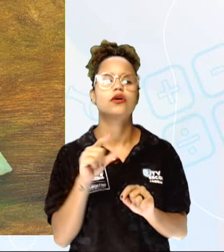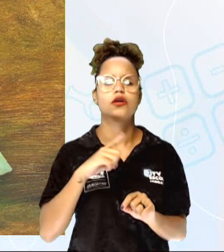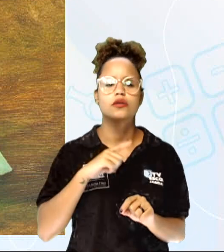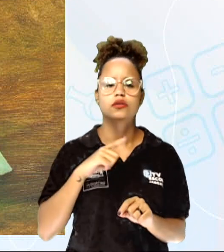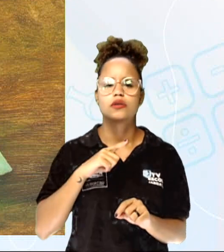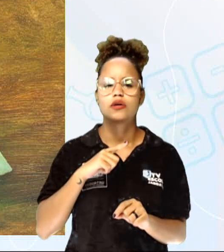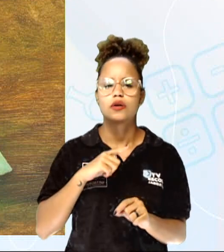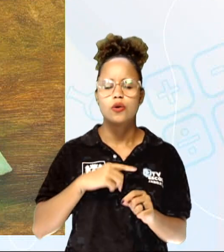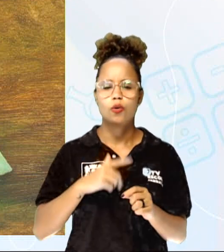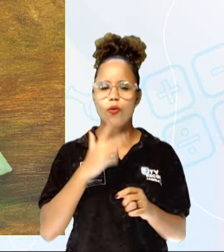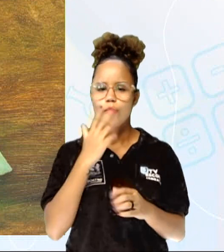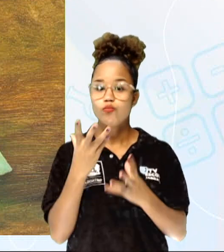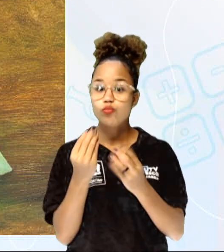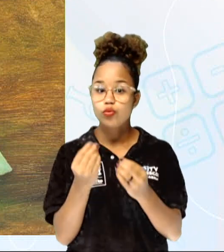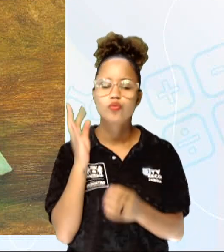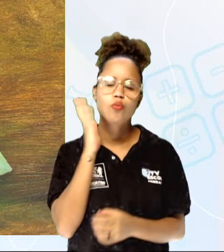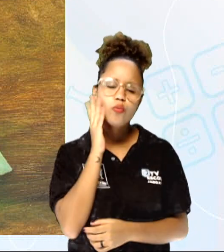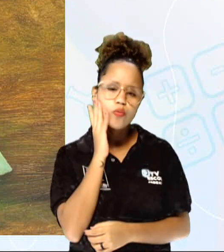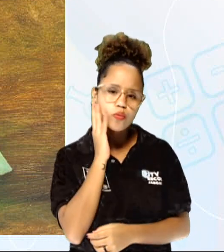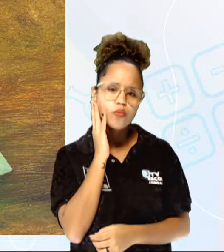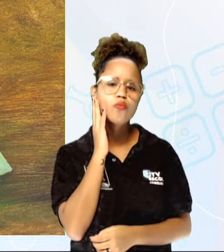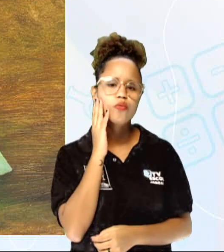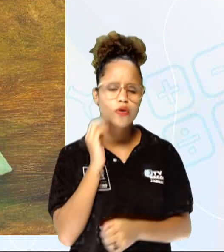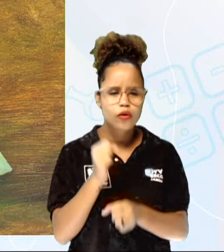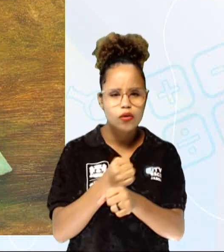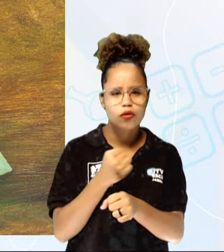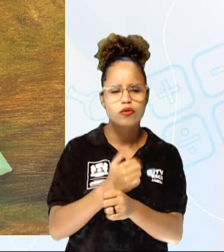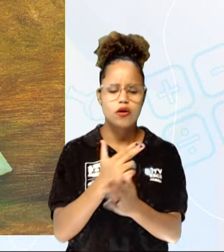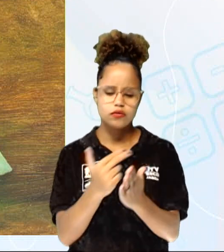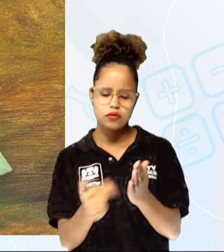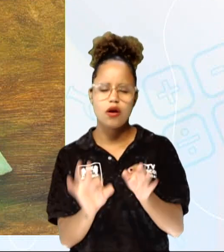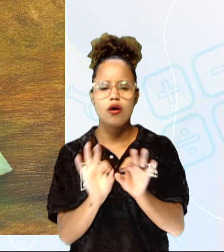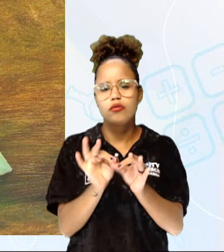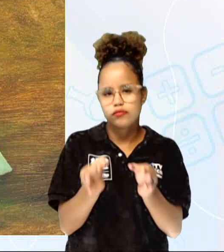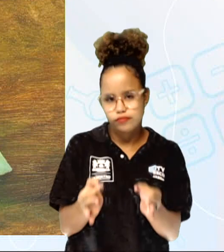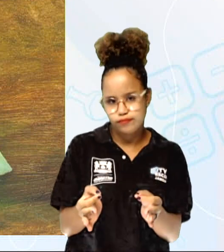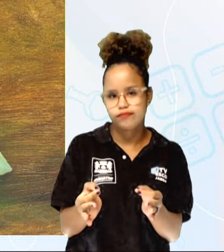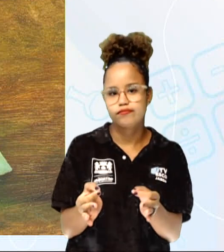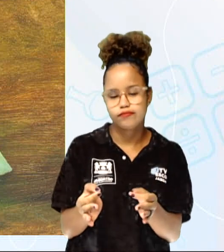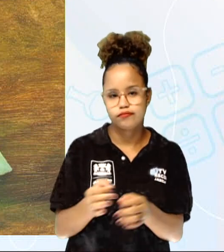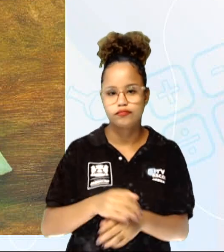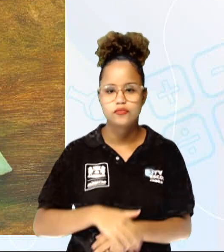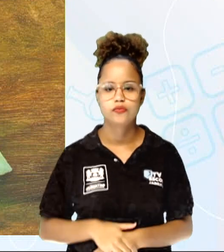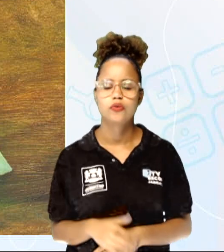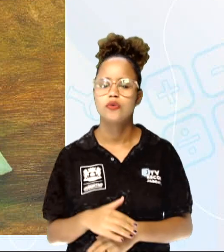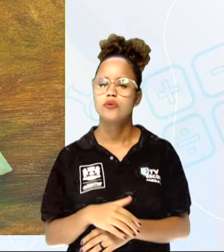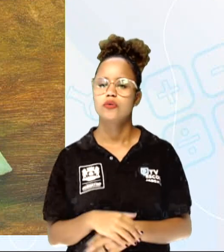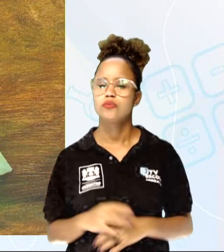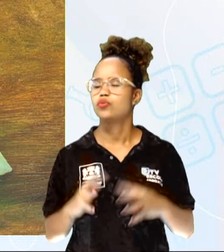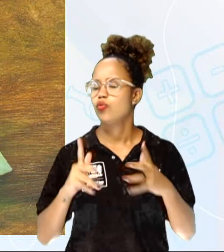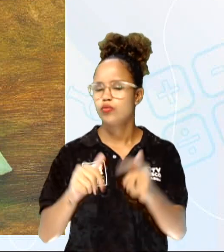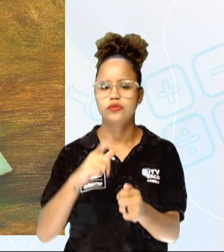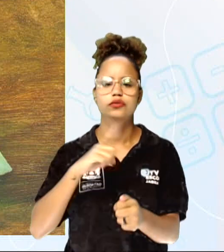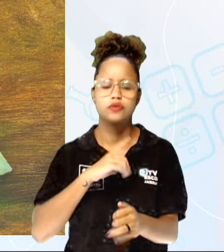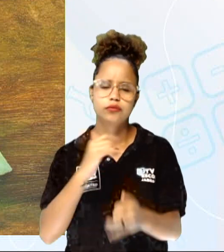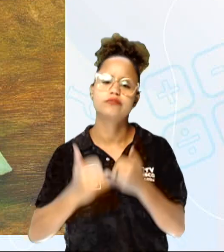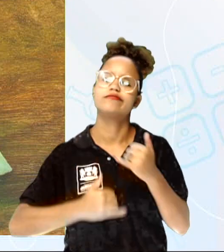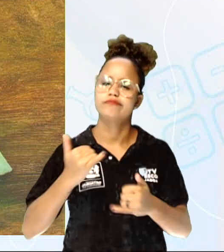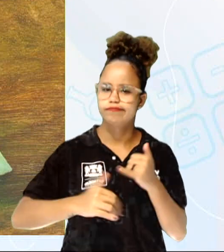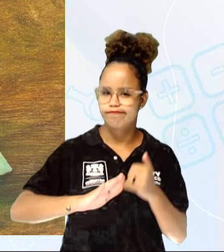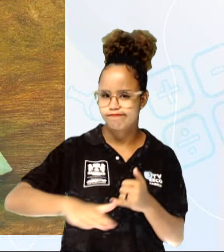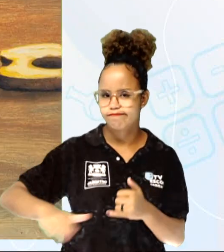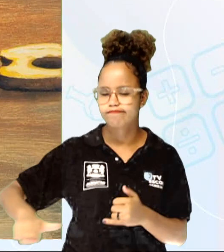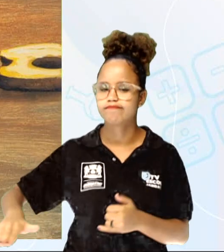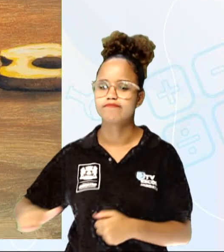traço, né? São muito coloridas. São obras de desenhos simples. e todas retratando as brincadeiras de infância.